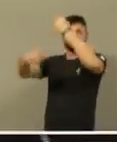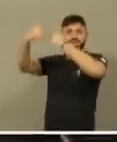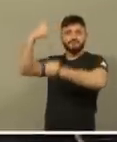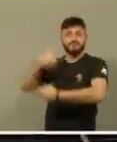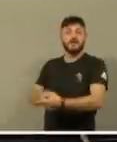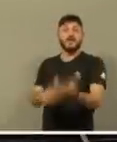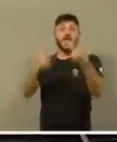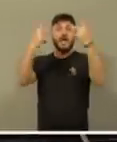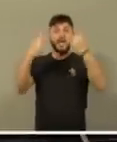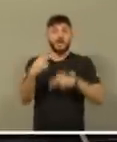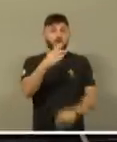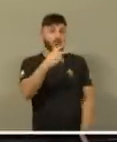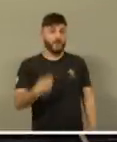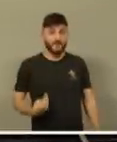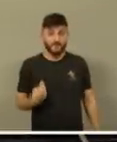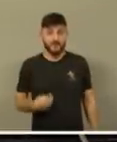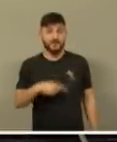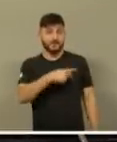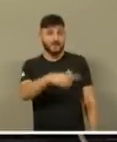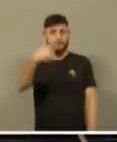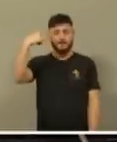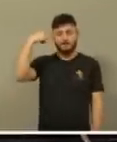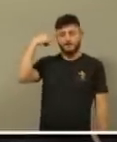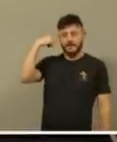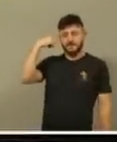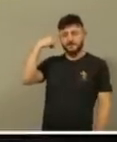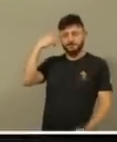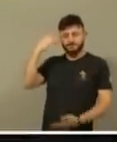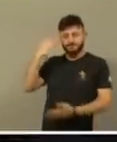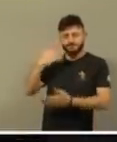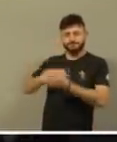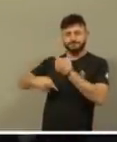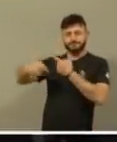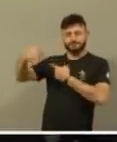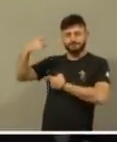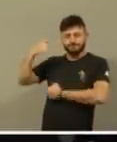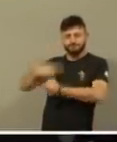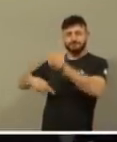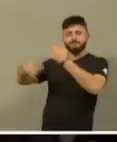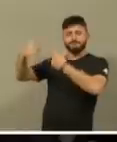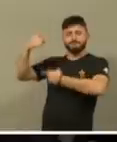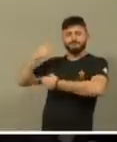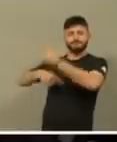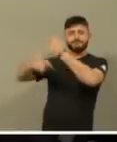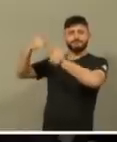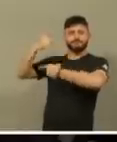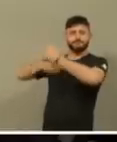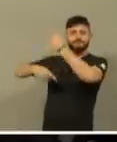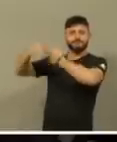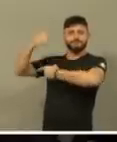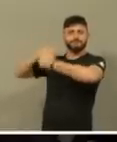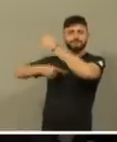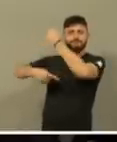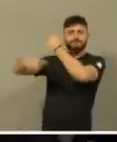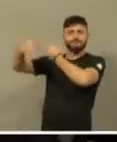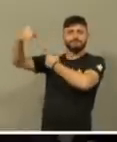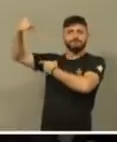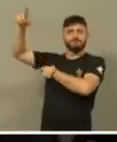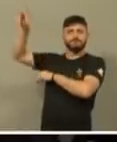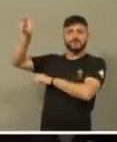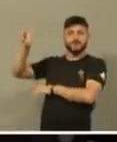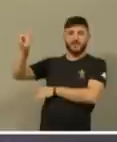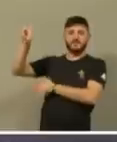aquilo que você vai construindo, aquilo que você vai, isso, vai condensando, ele chega lá,